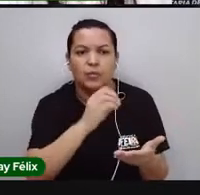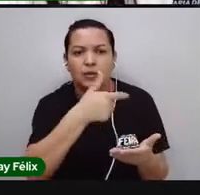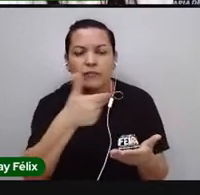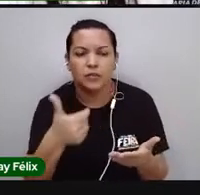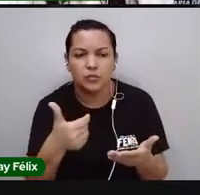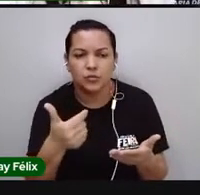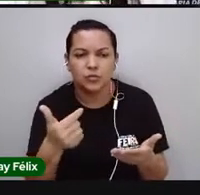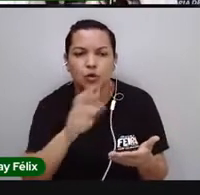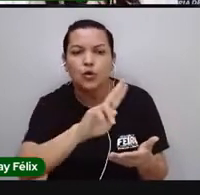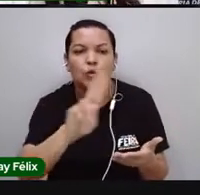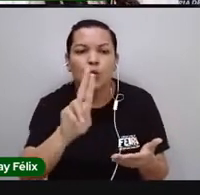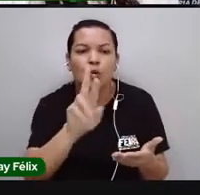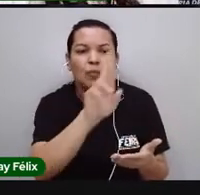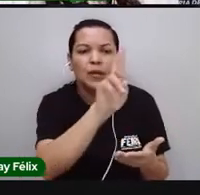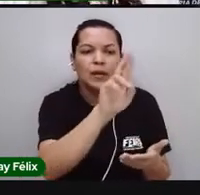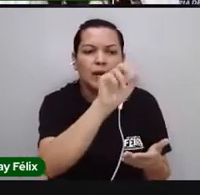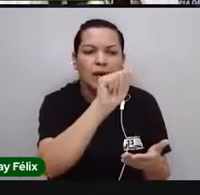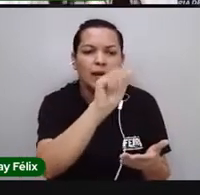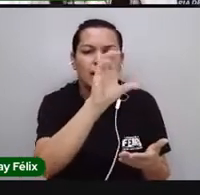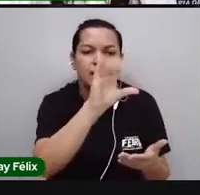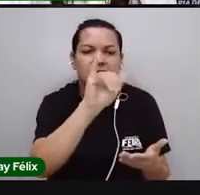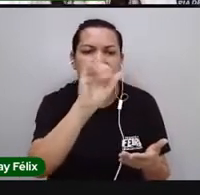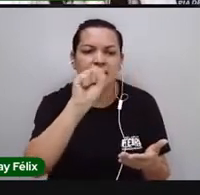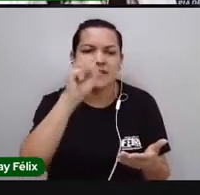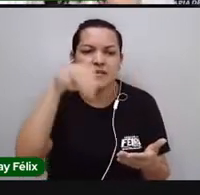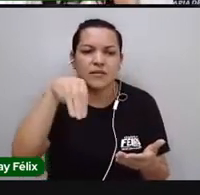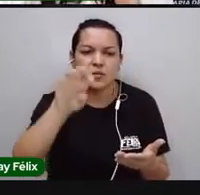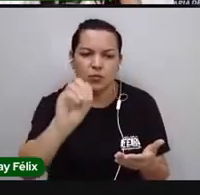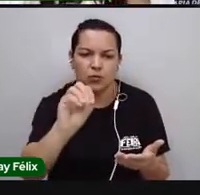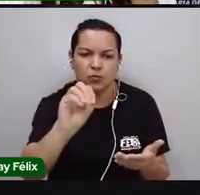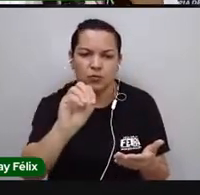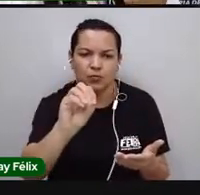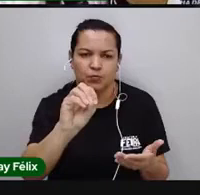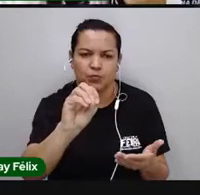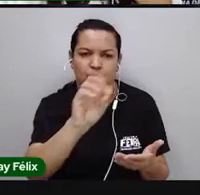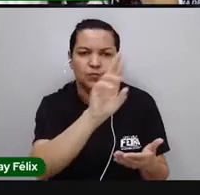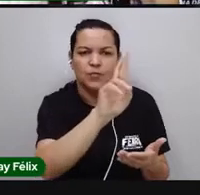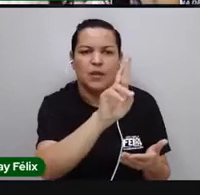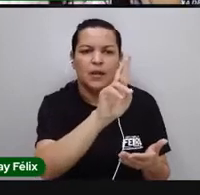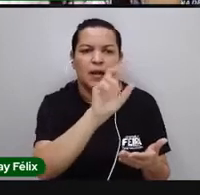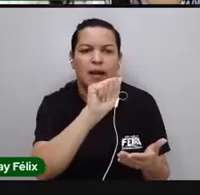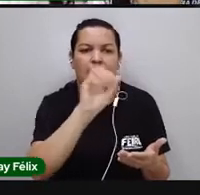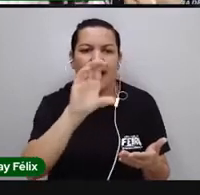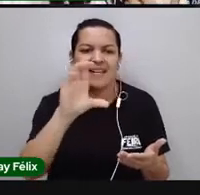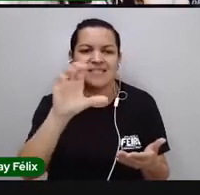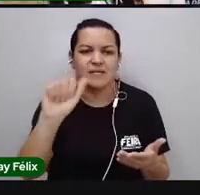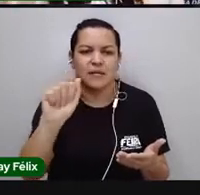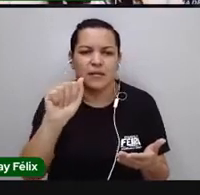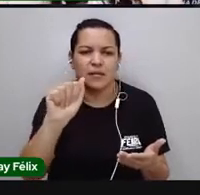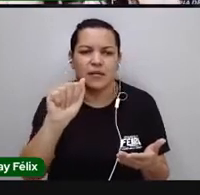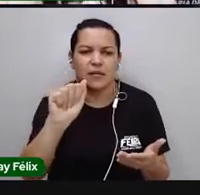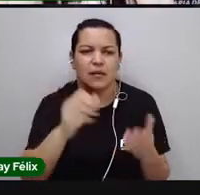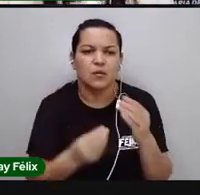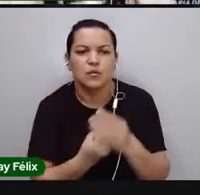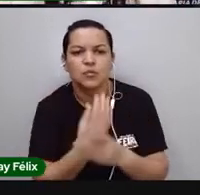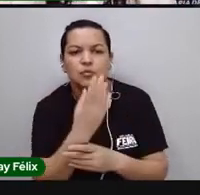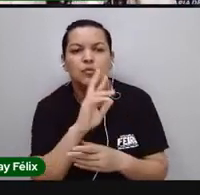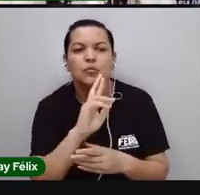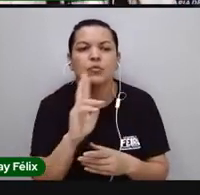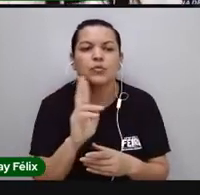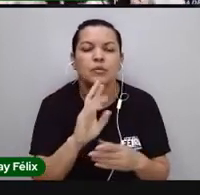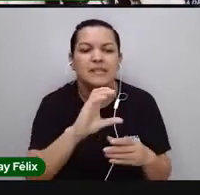racismo. Como pró, porque, por exemplo, o termo raça, ele surge através desse